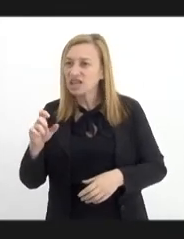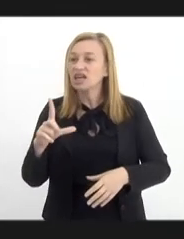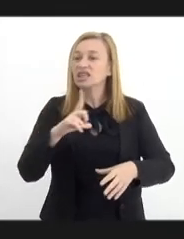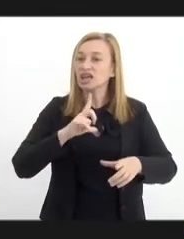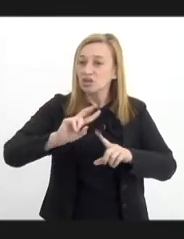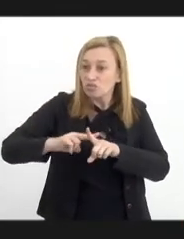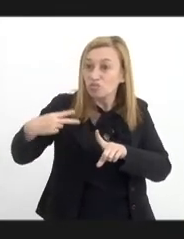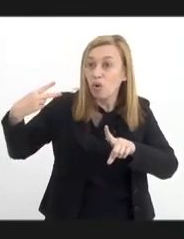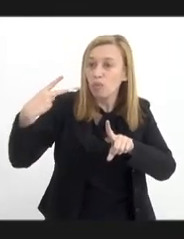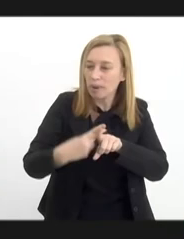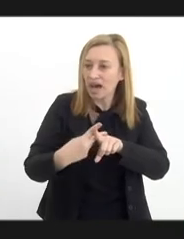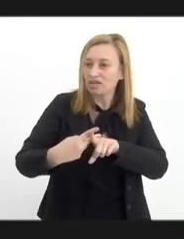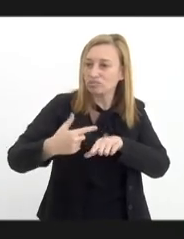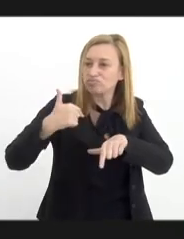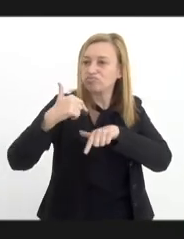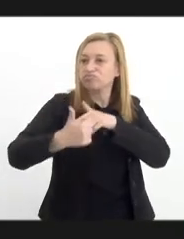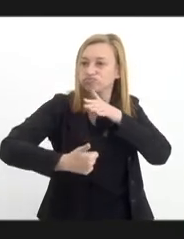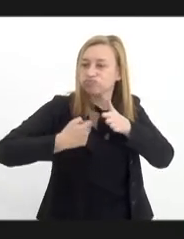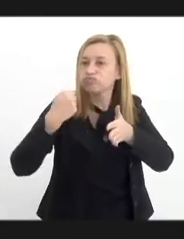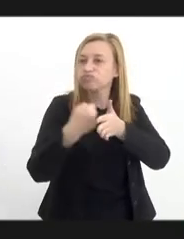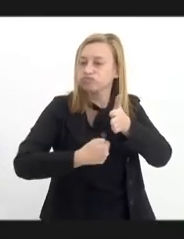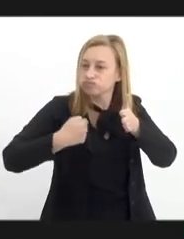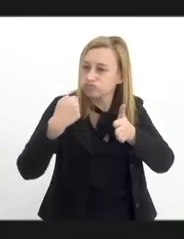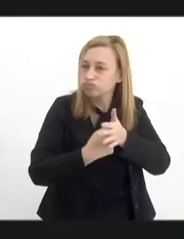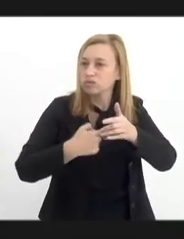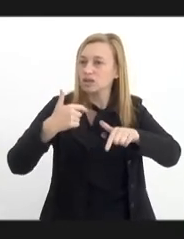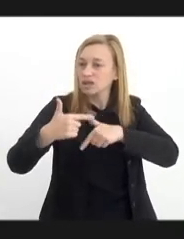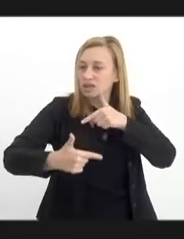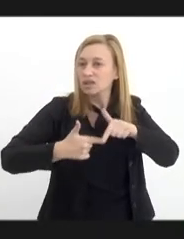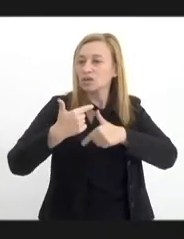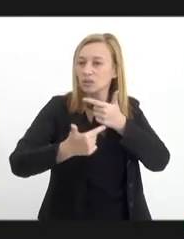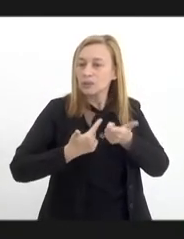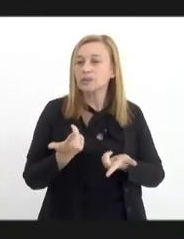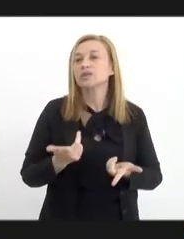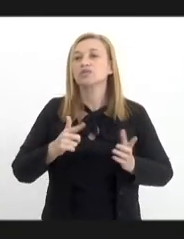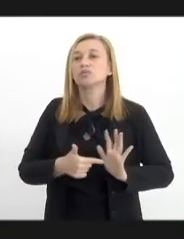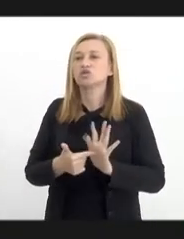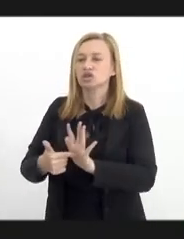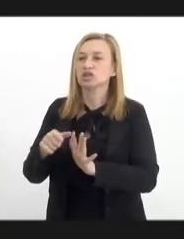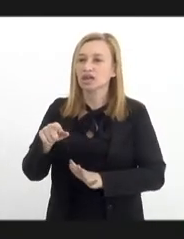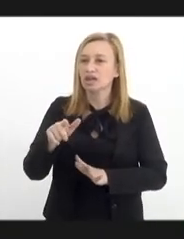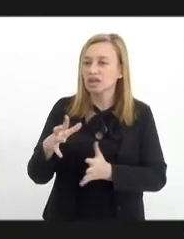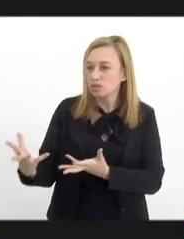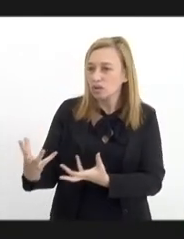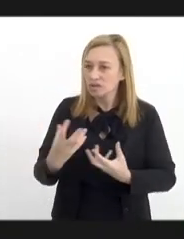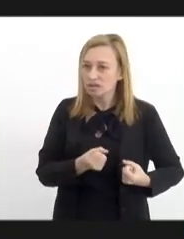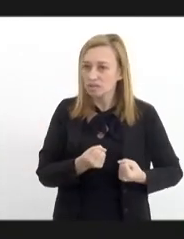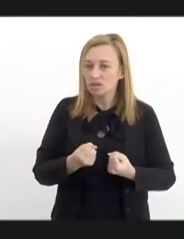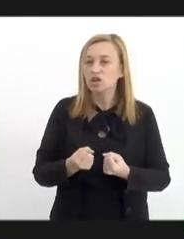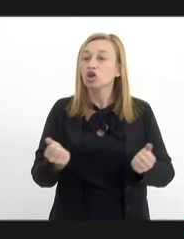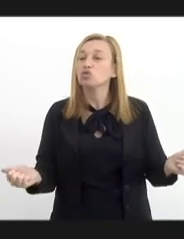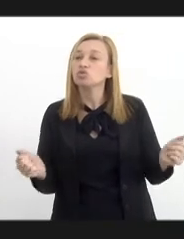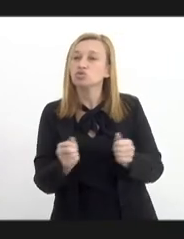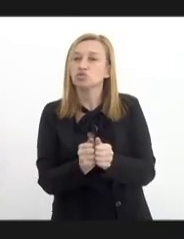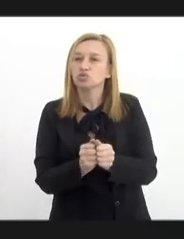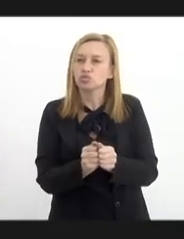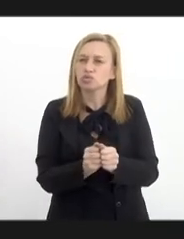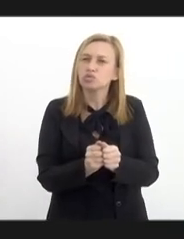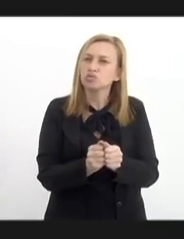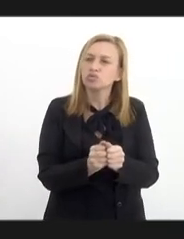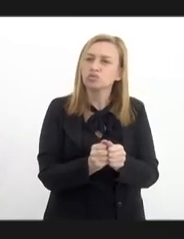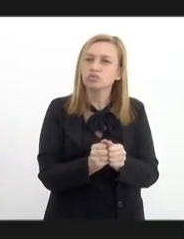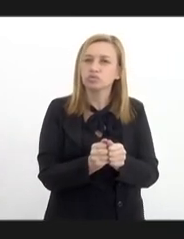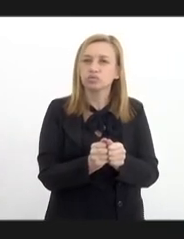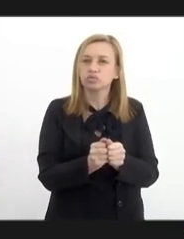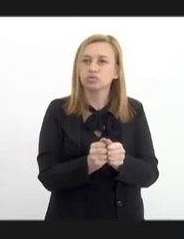desdobrado nessa rede de fortalecimento, se colocando aí no acolhimento junto a essa,